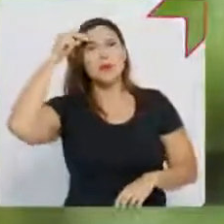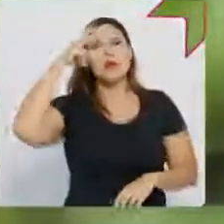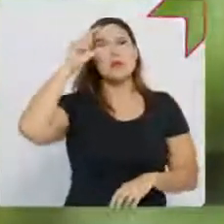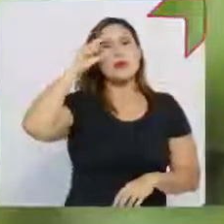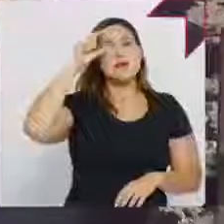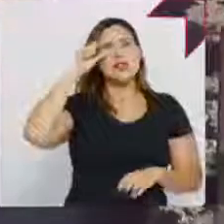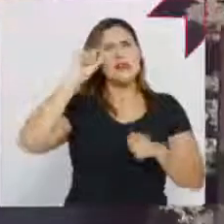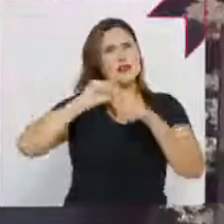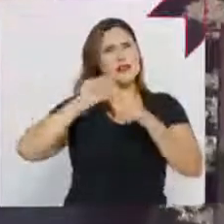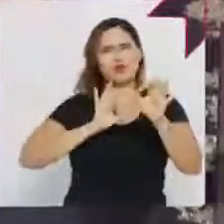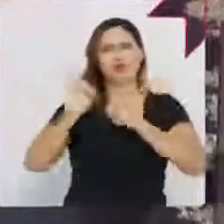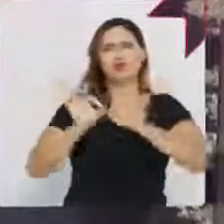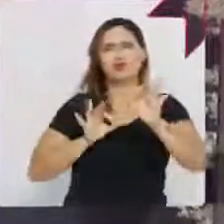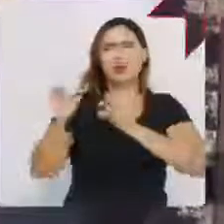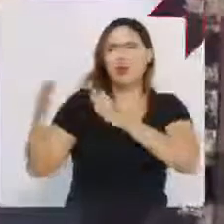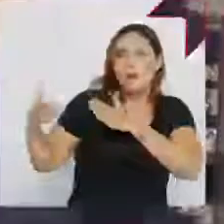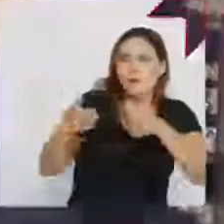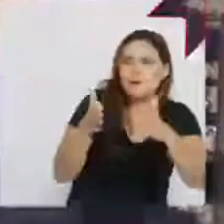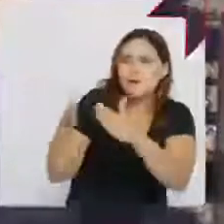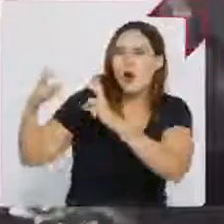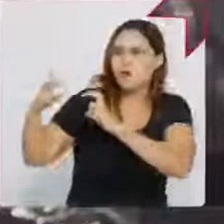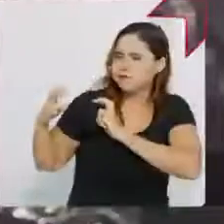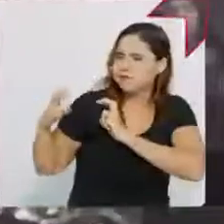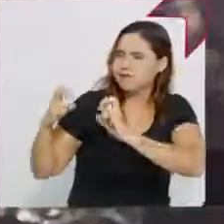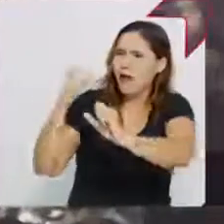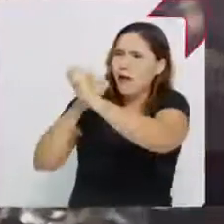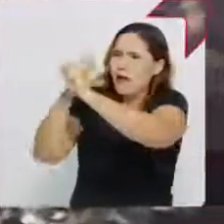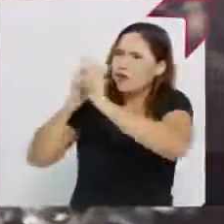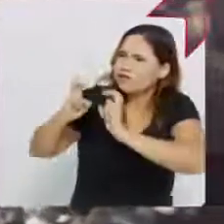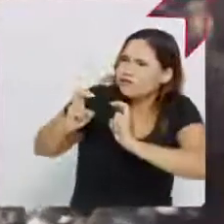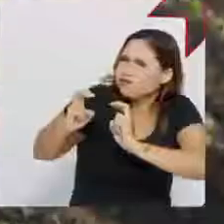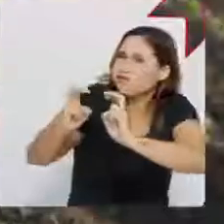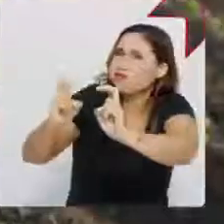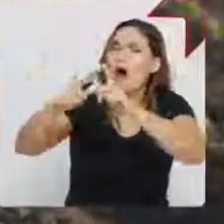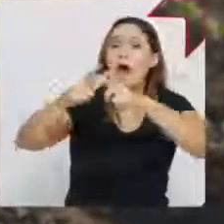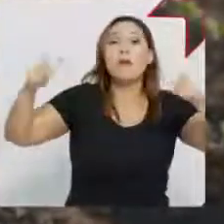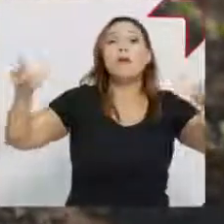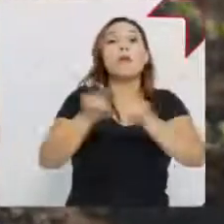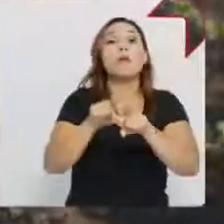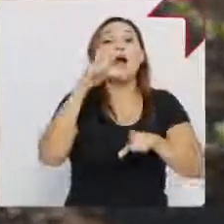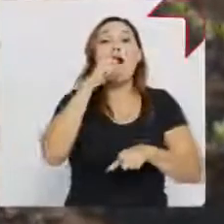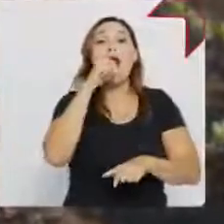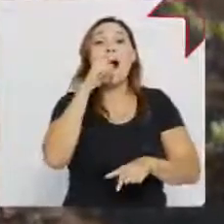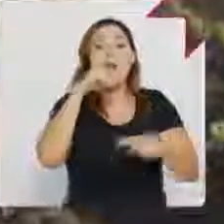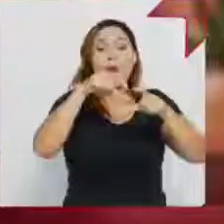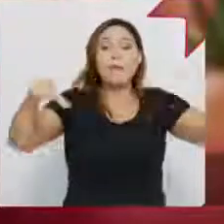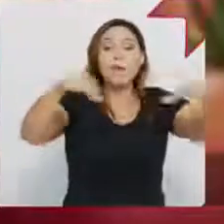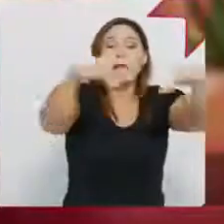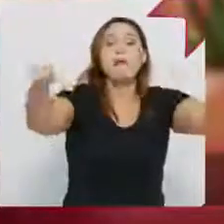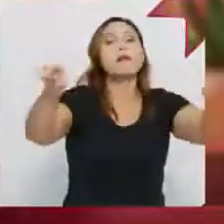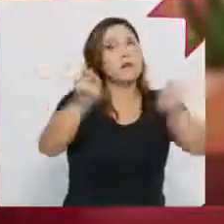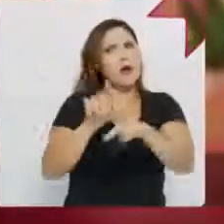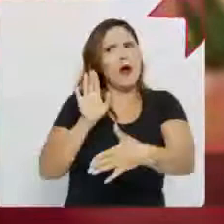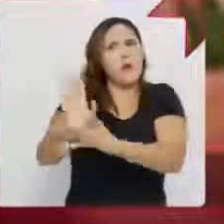programa Caminhos do Campo, para fazer a manutenção permanente das estradas, ampliar o acesso à água e oferecer apoio para melhorar a produção e a